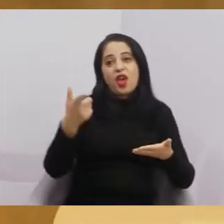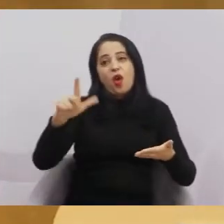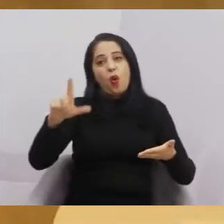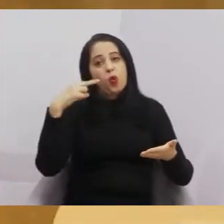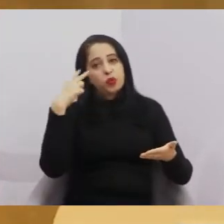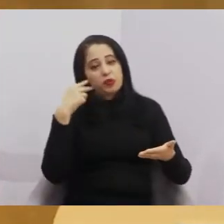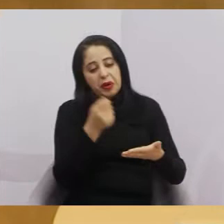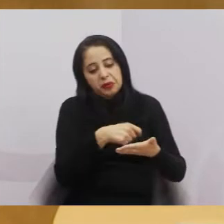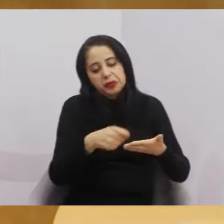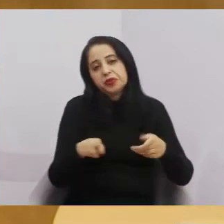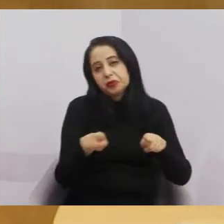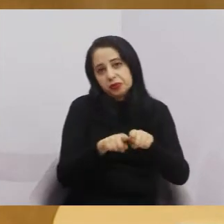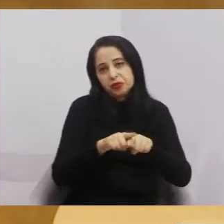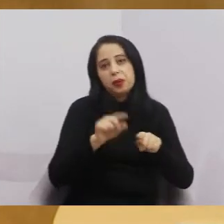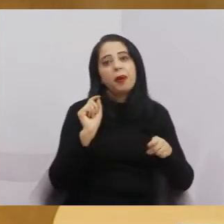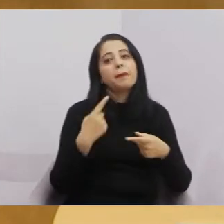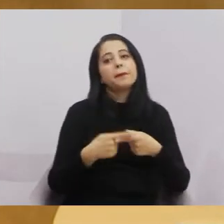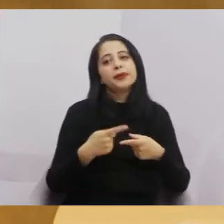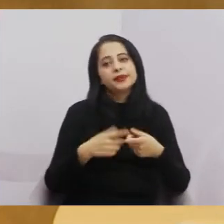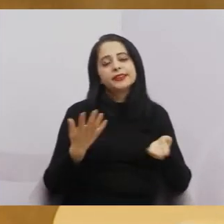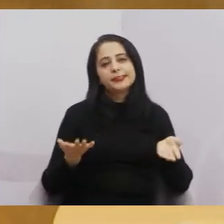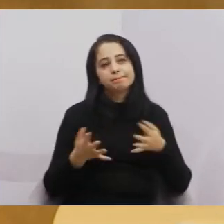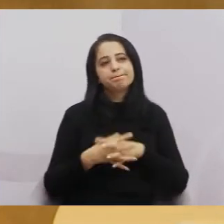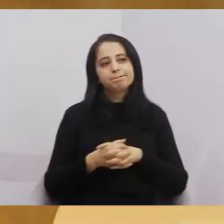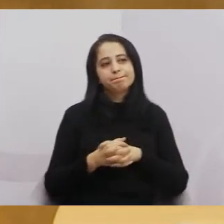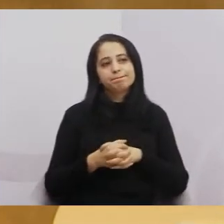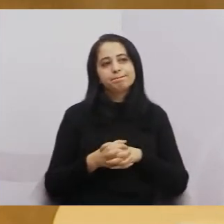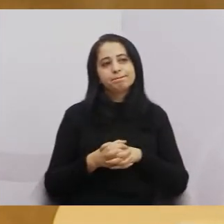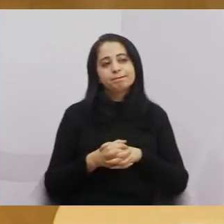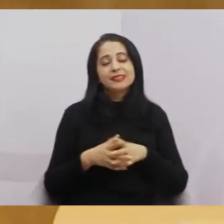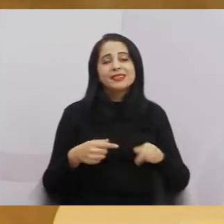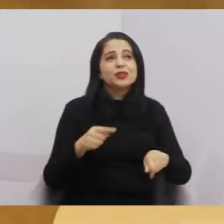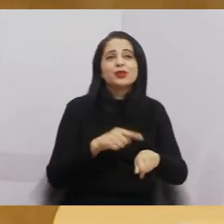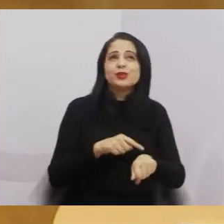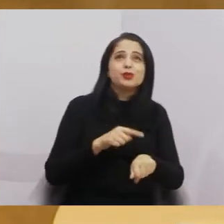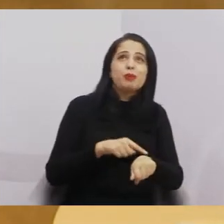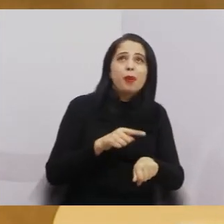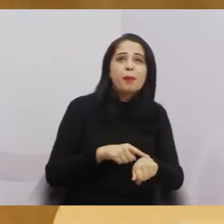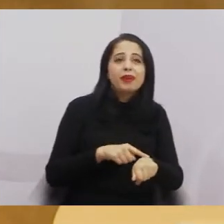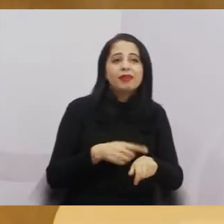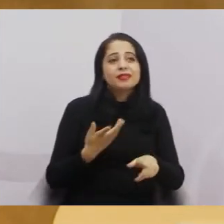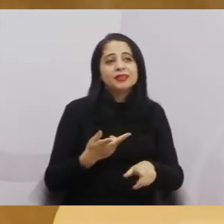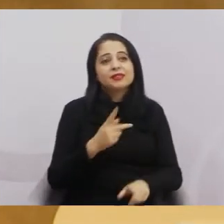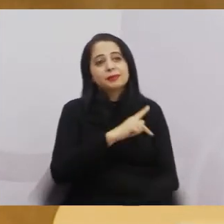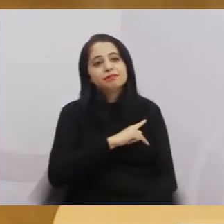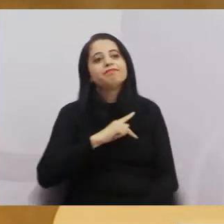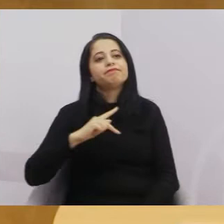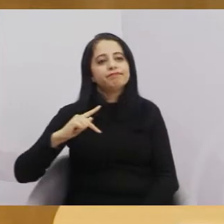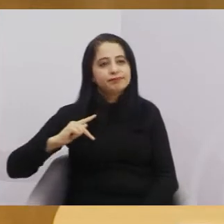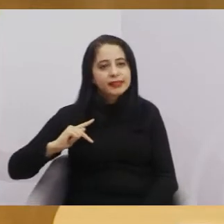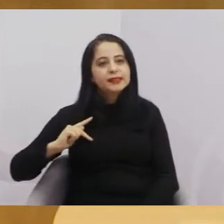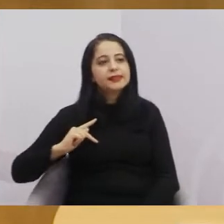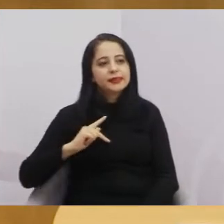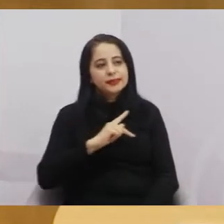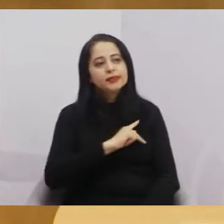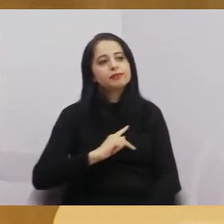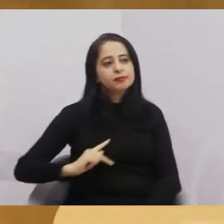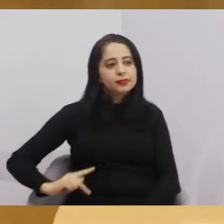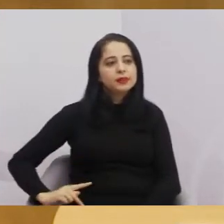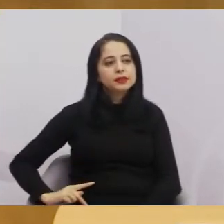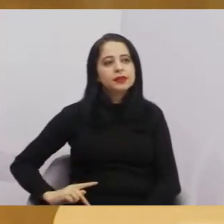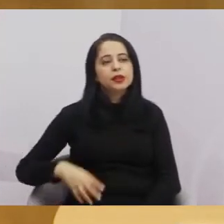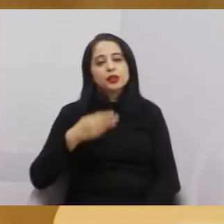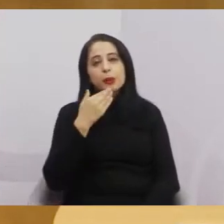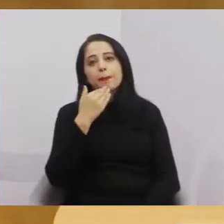casa, de repente, no momento que o presidente pediu para que pudesse colocar esse